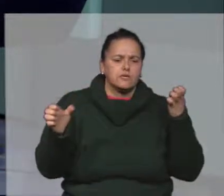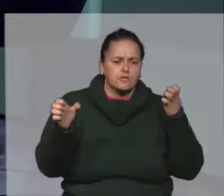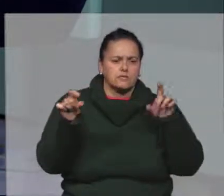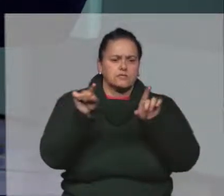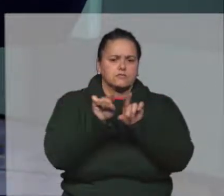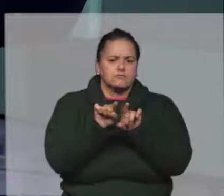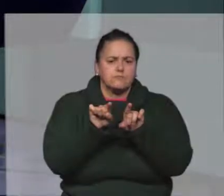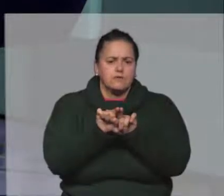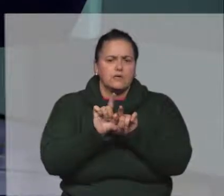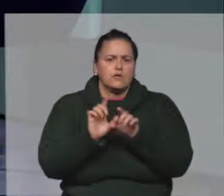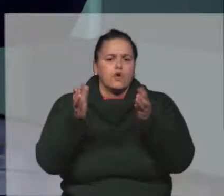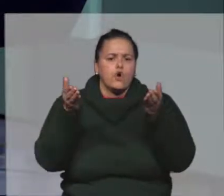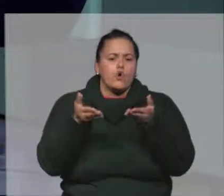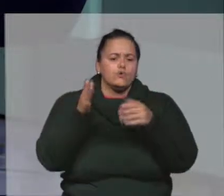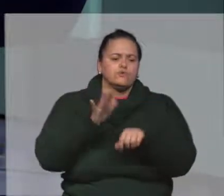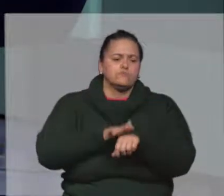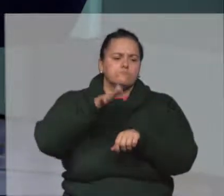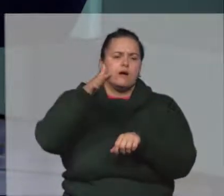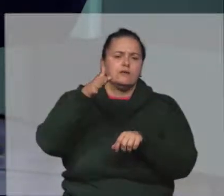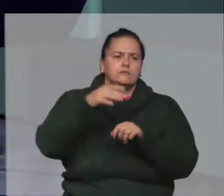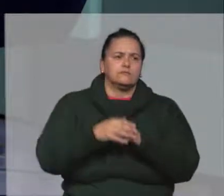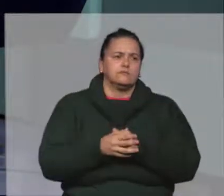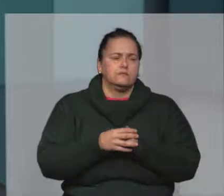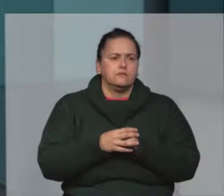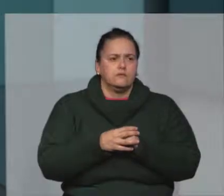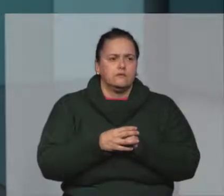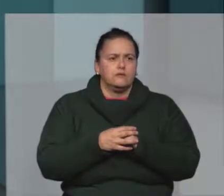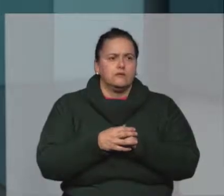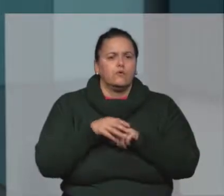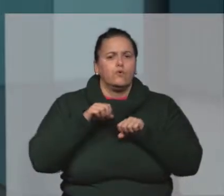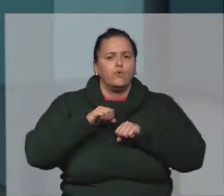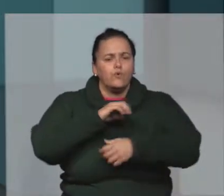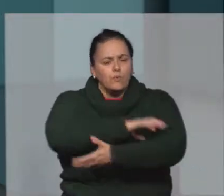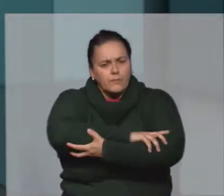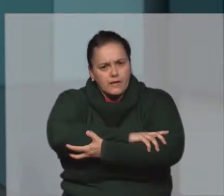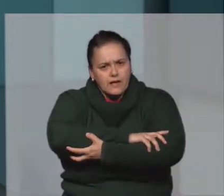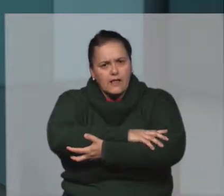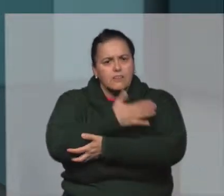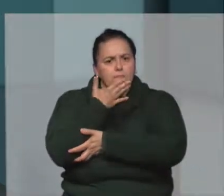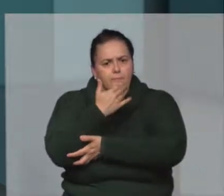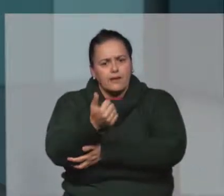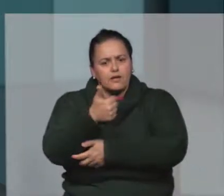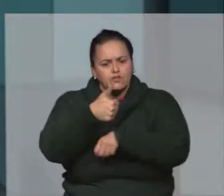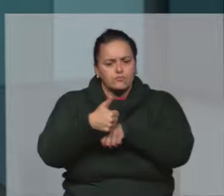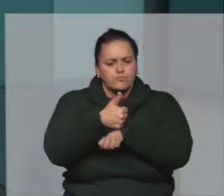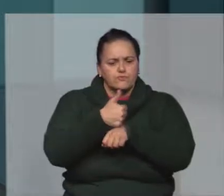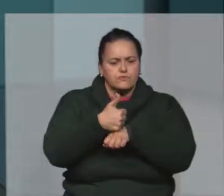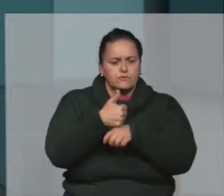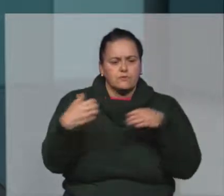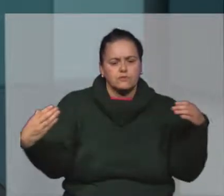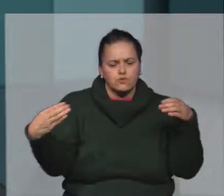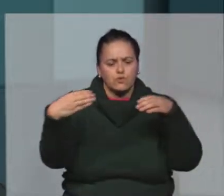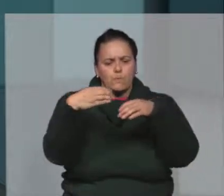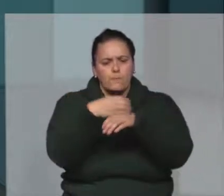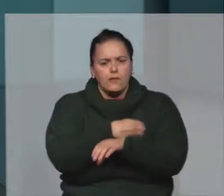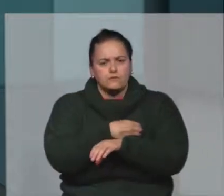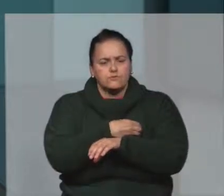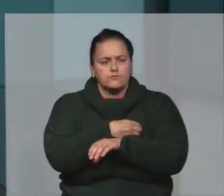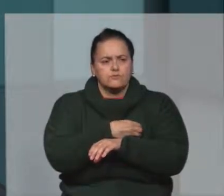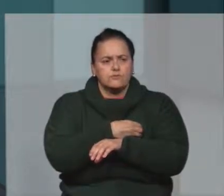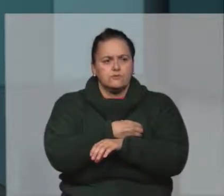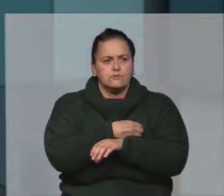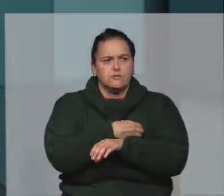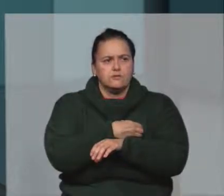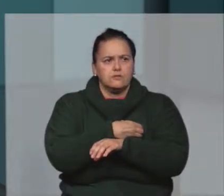engenharias, e hoje cada vez mais o mercado pede profissionais que sejam mais completos.